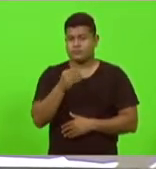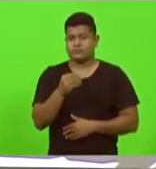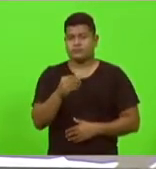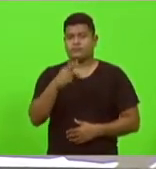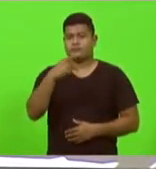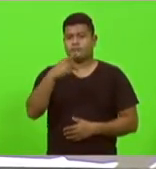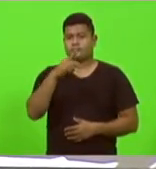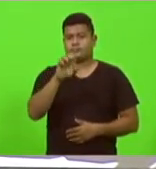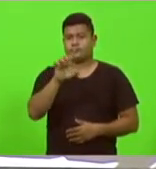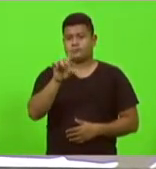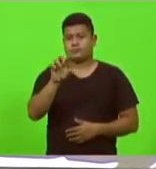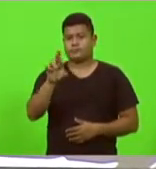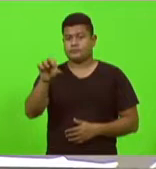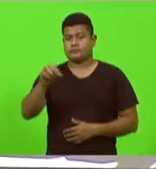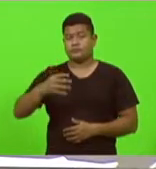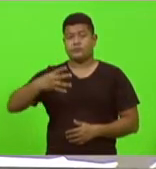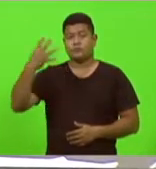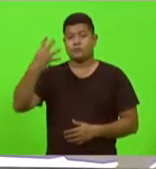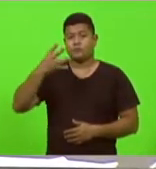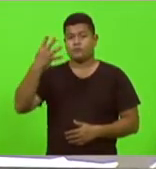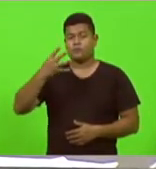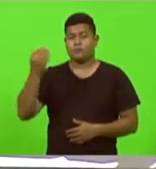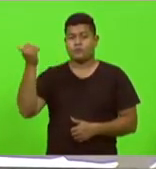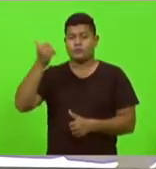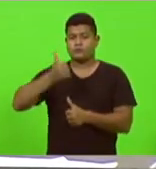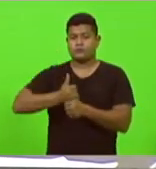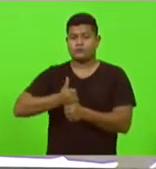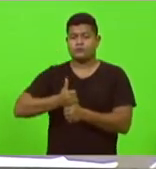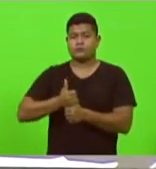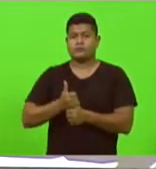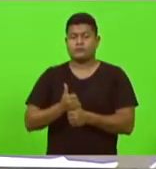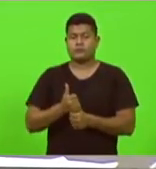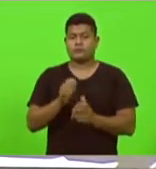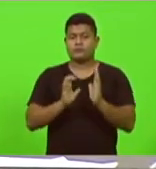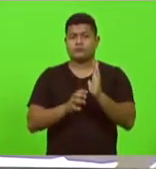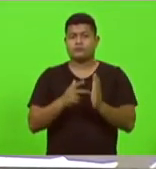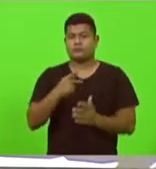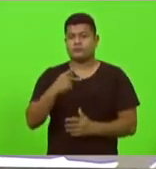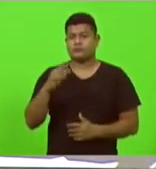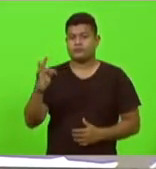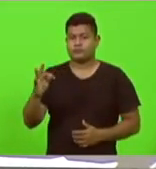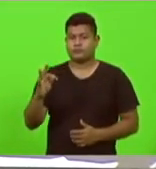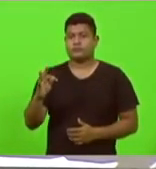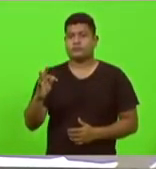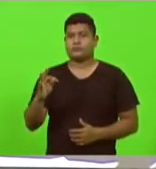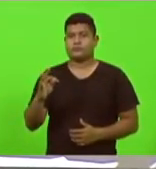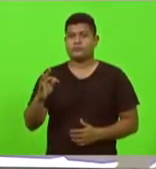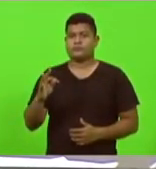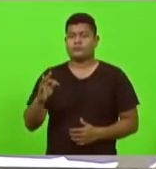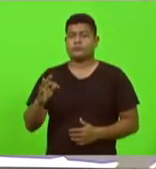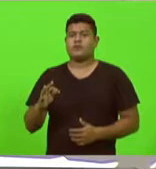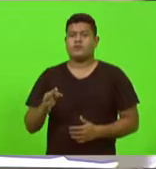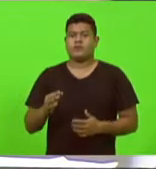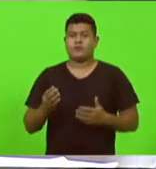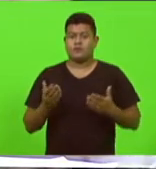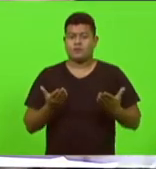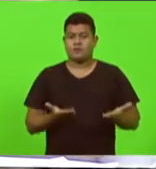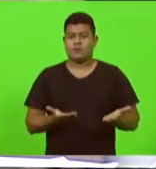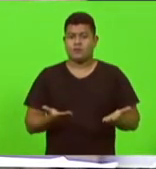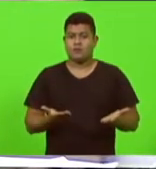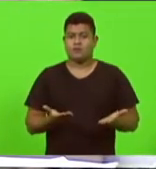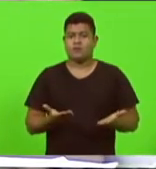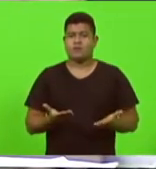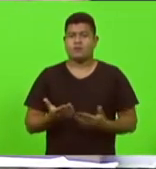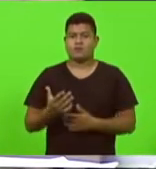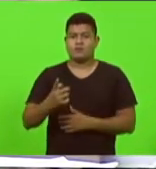Zucchi, quarto suplente do Partido dos Trabalhadores, PT, para ocupar a cadeira de deputado neste poder,